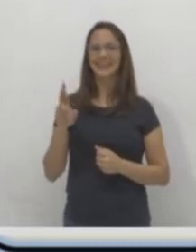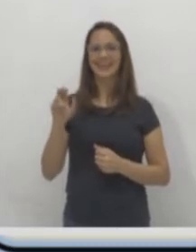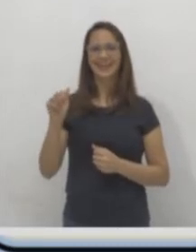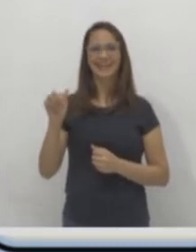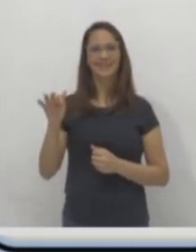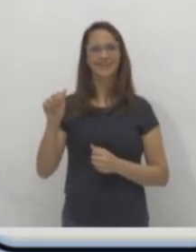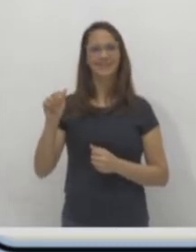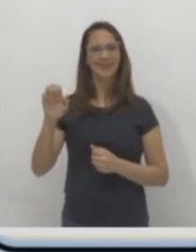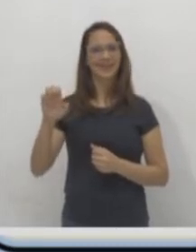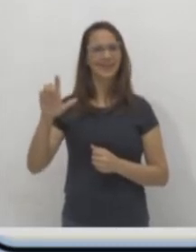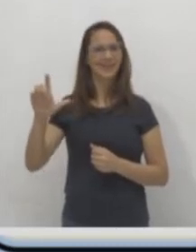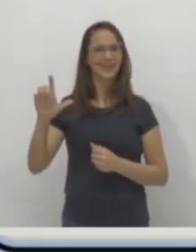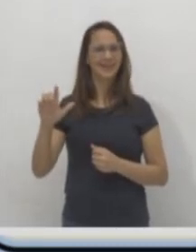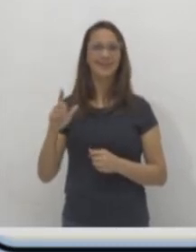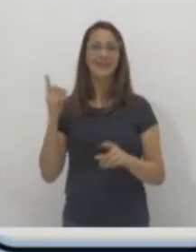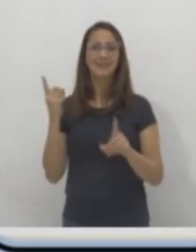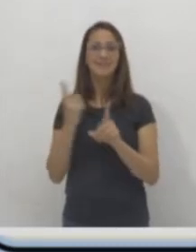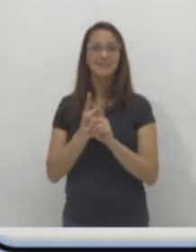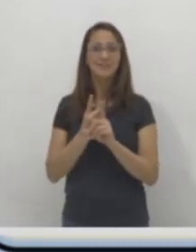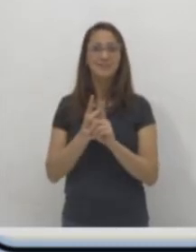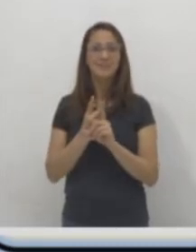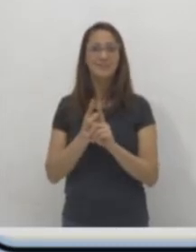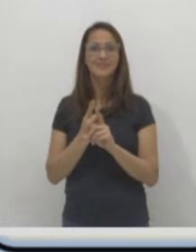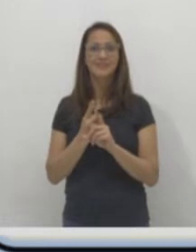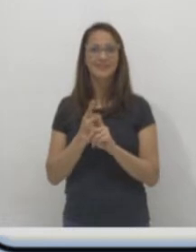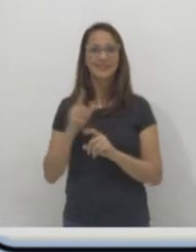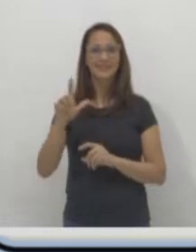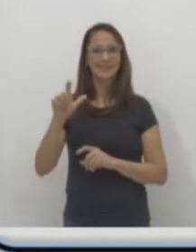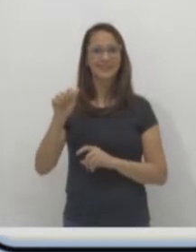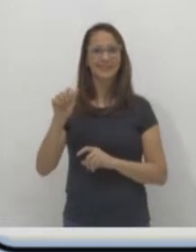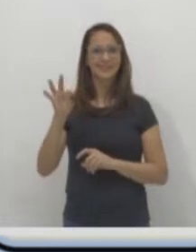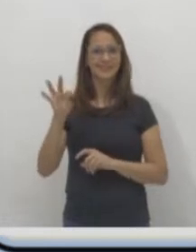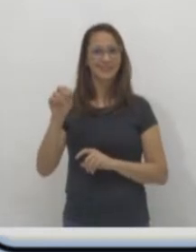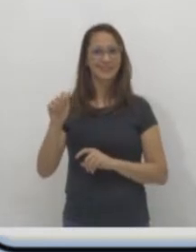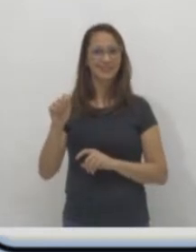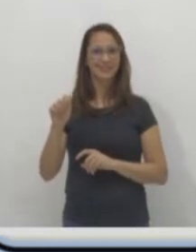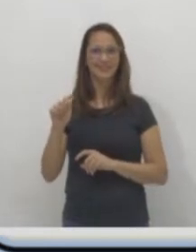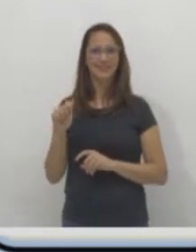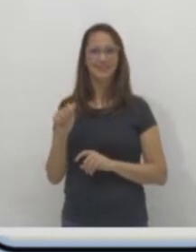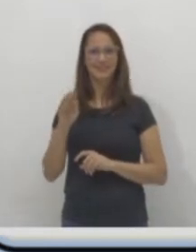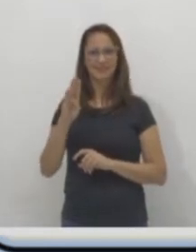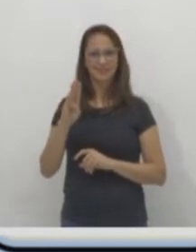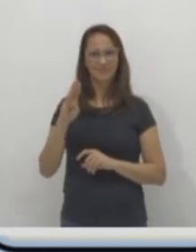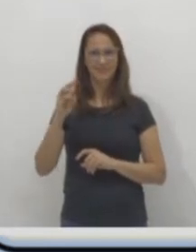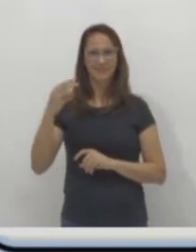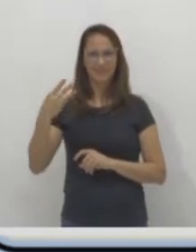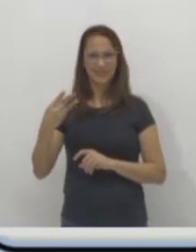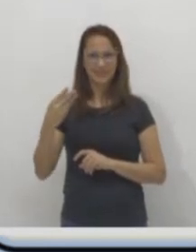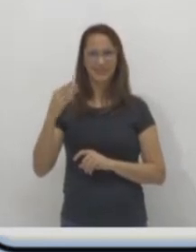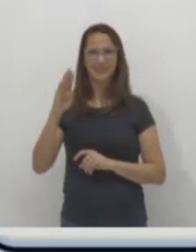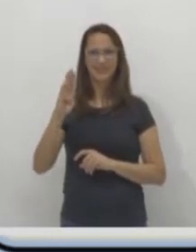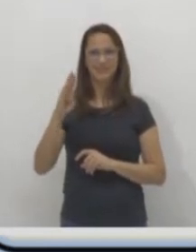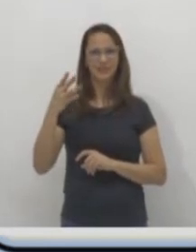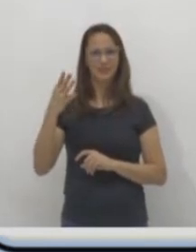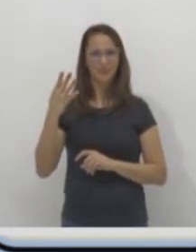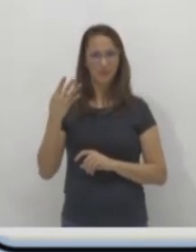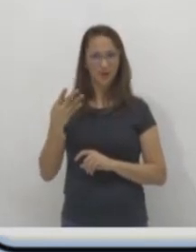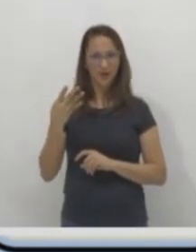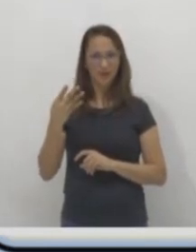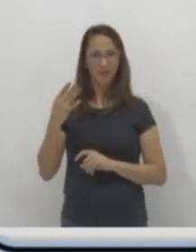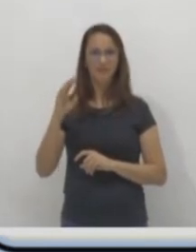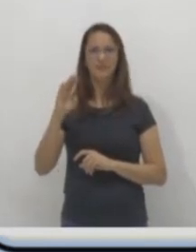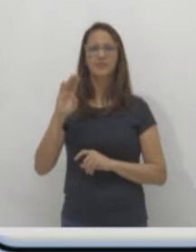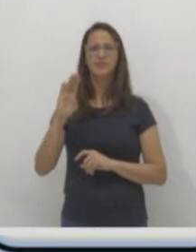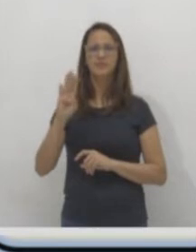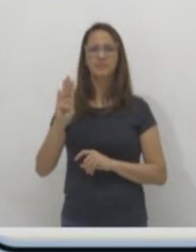A palavra de contrato quadrinho é lata. B3, B4, B5, B6. L, A,